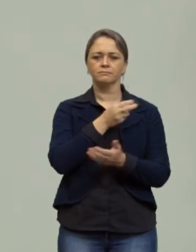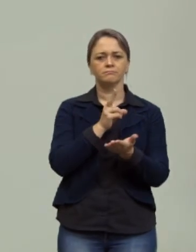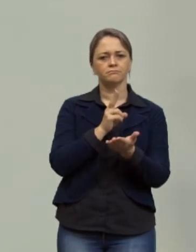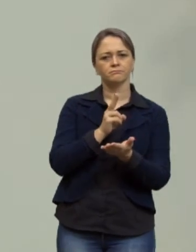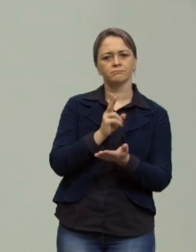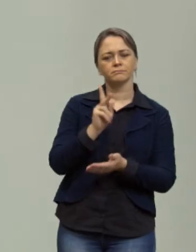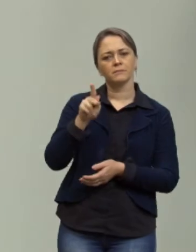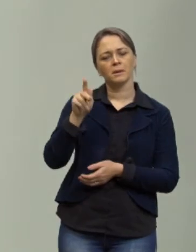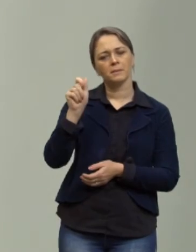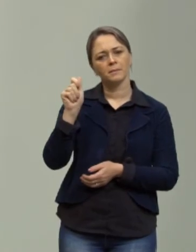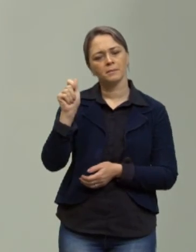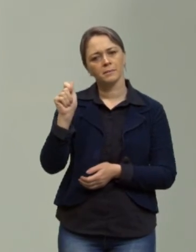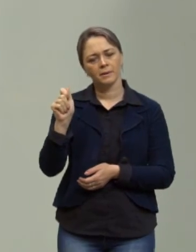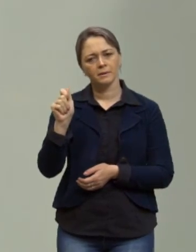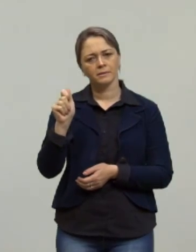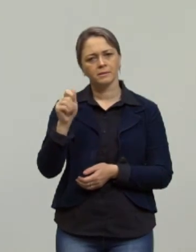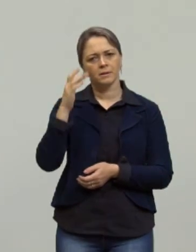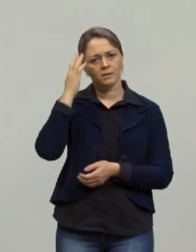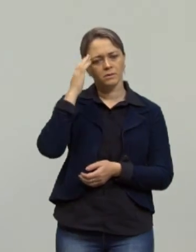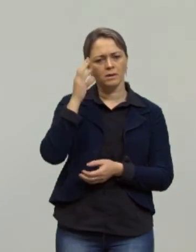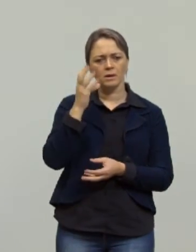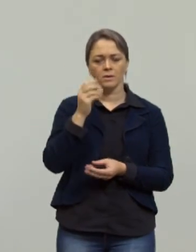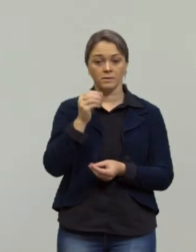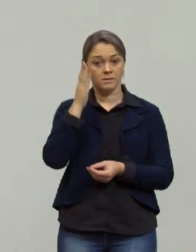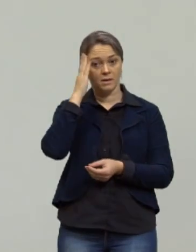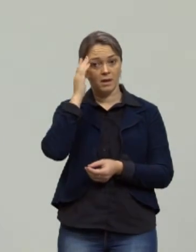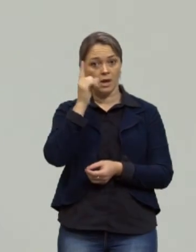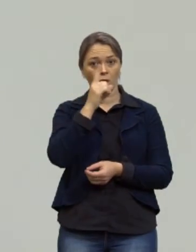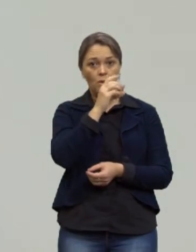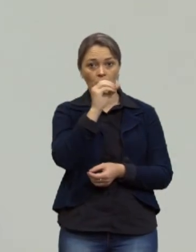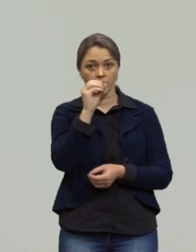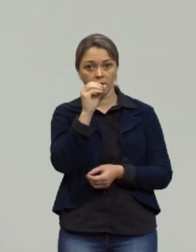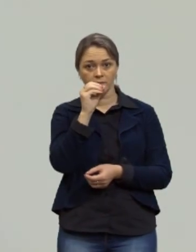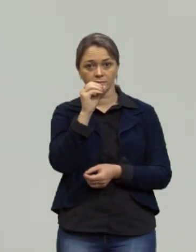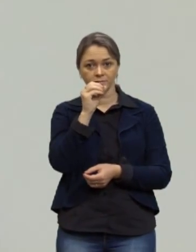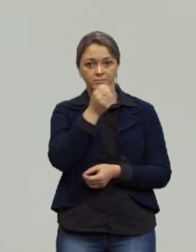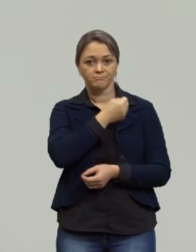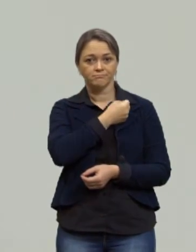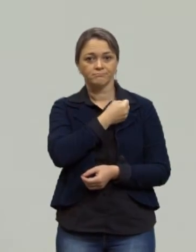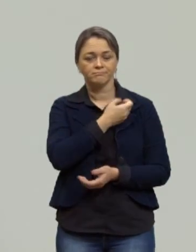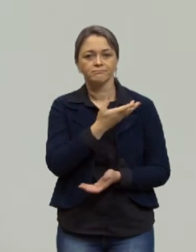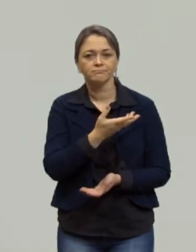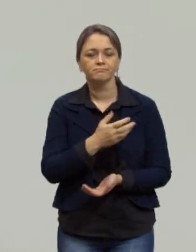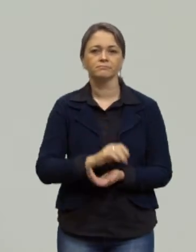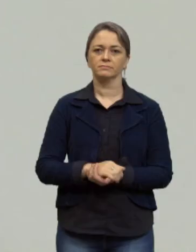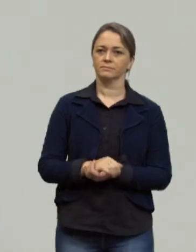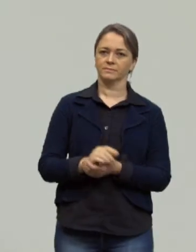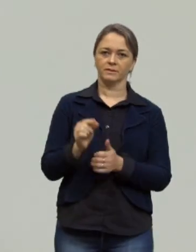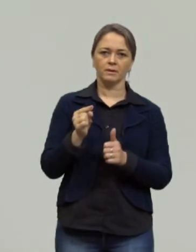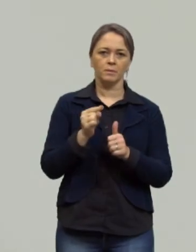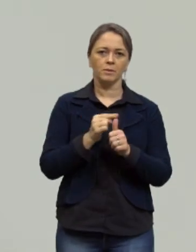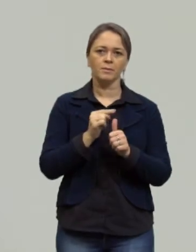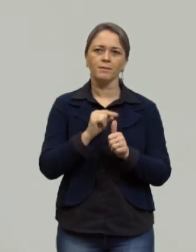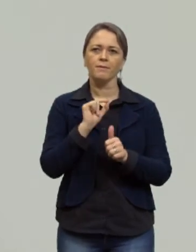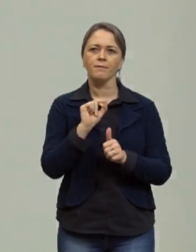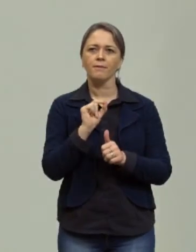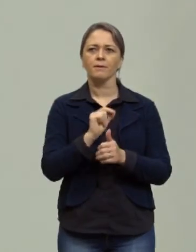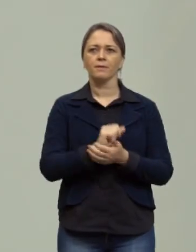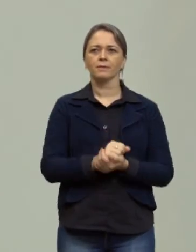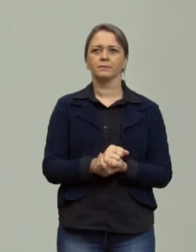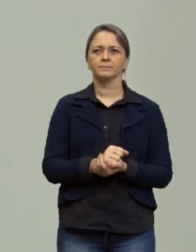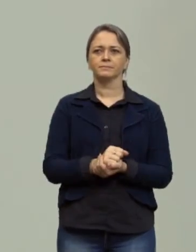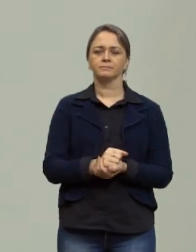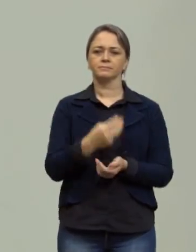sei quem é mas eu sei que ele é o décimo termo certo? quem é o primeiro termo? o primeiro